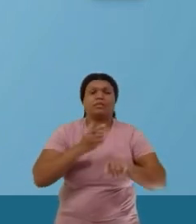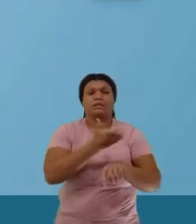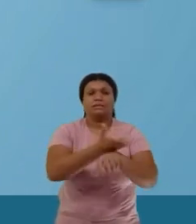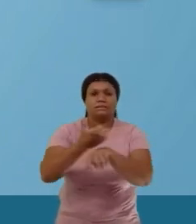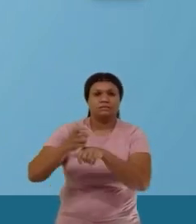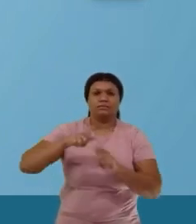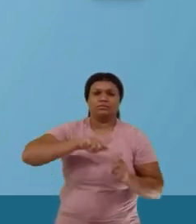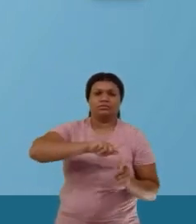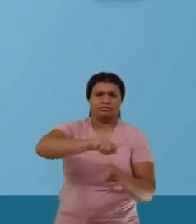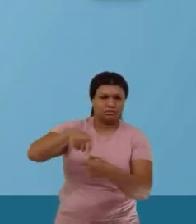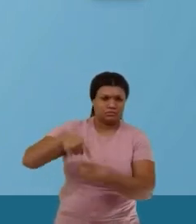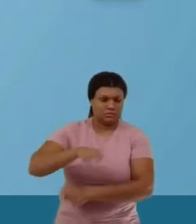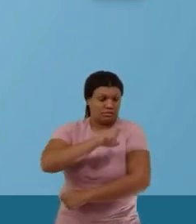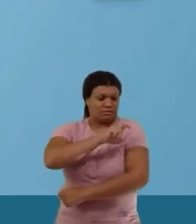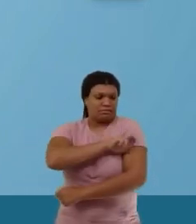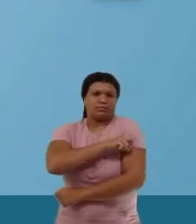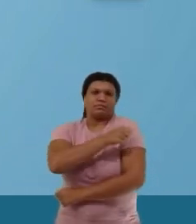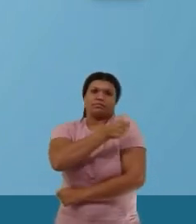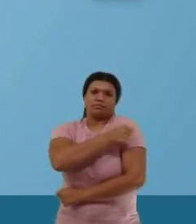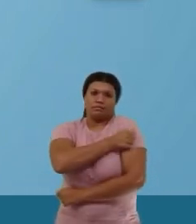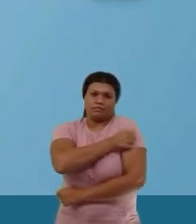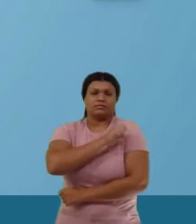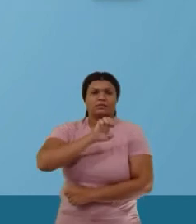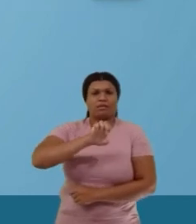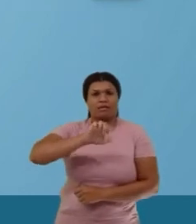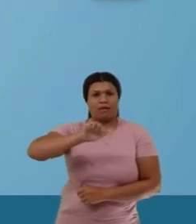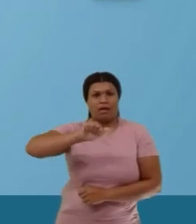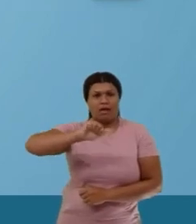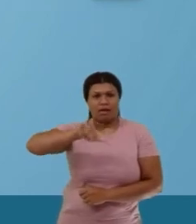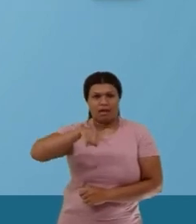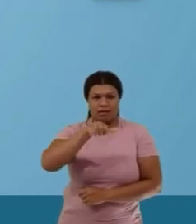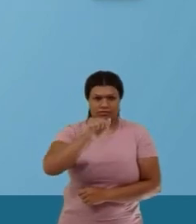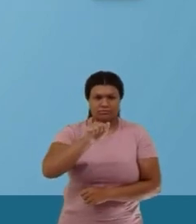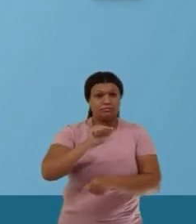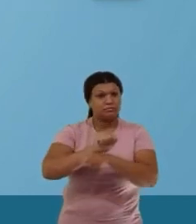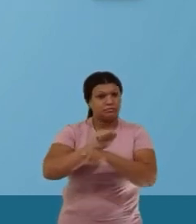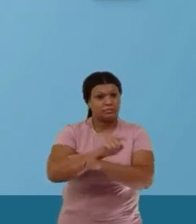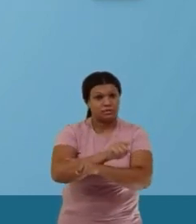quinta a oitava série da EAJA. Eu espero por você!